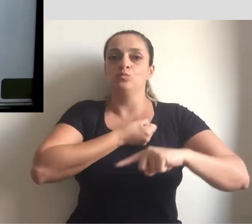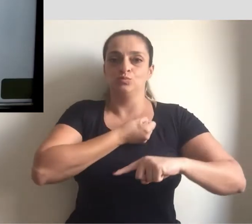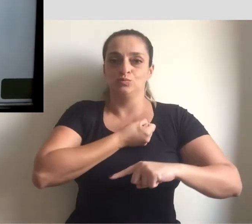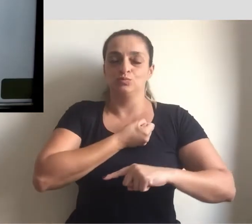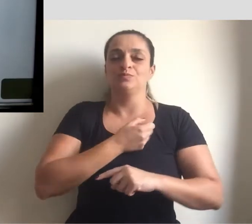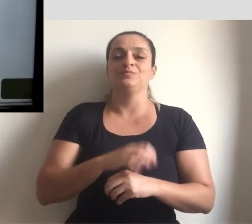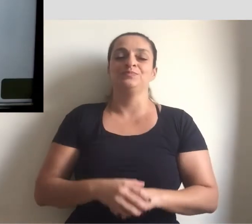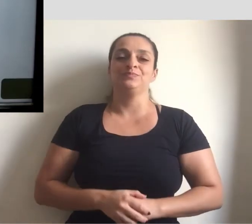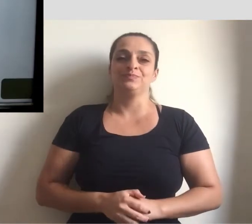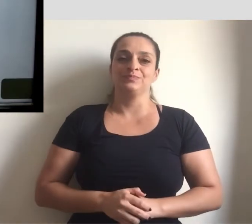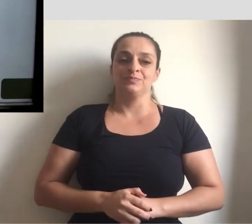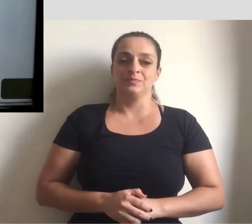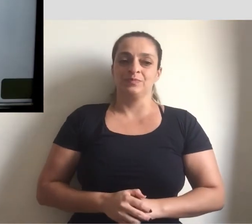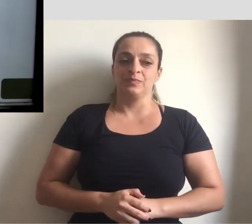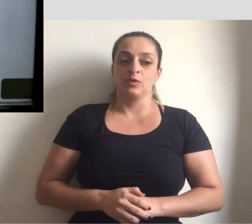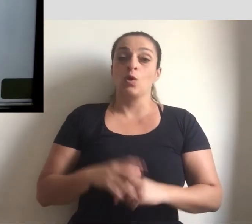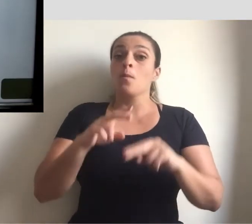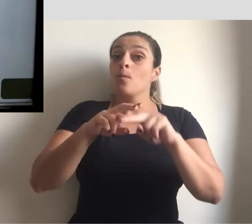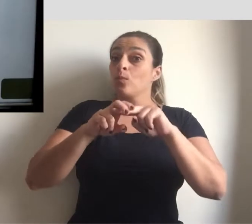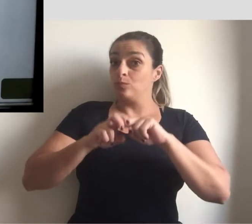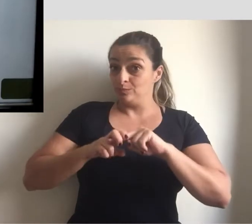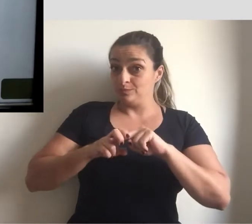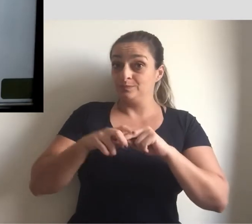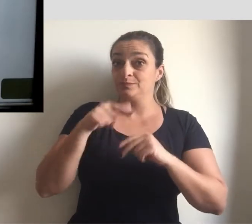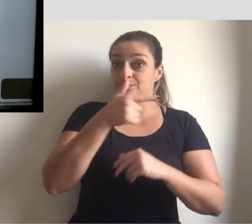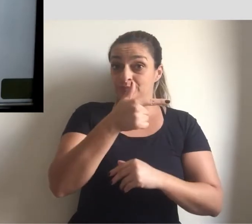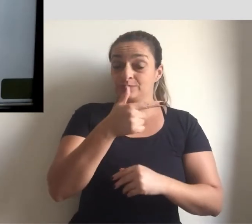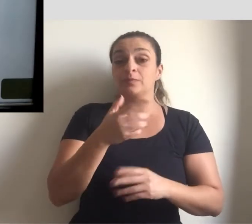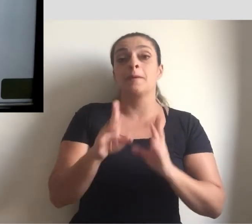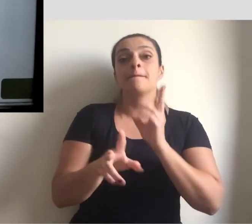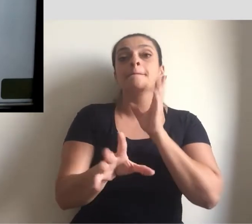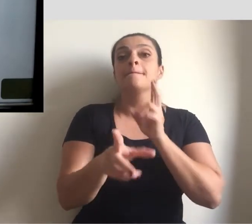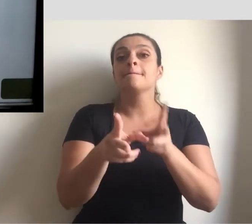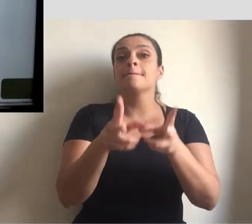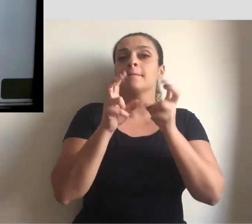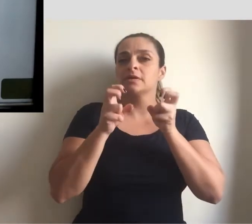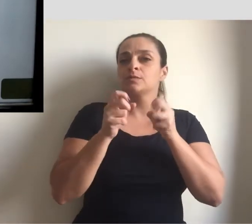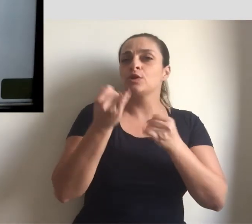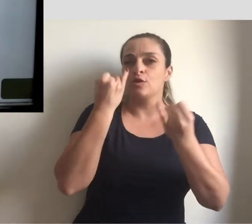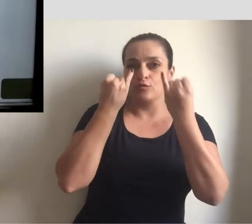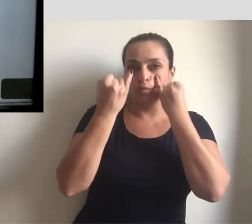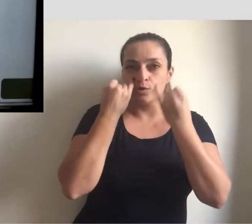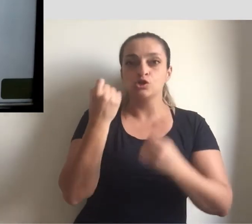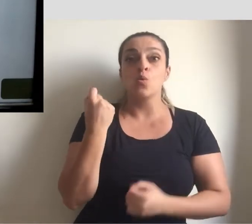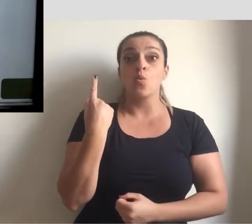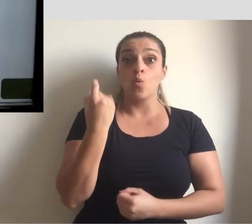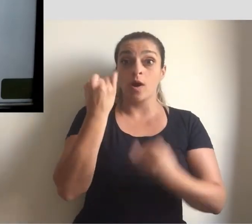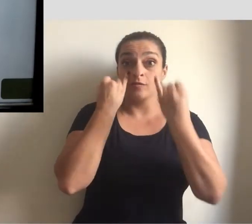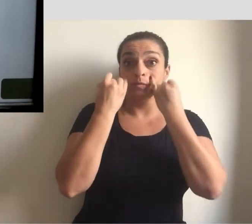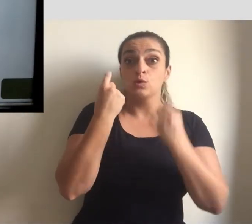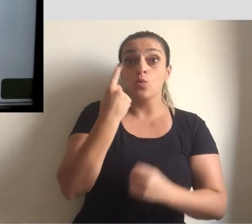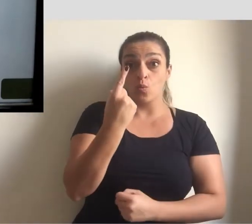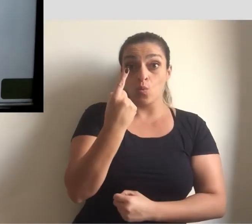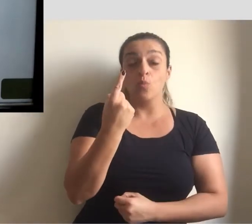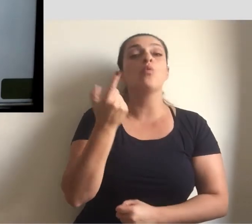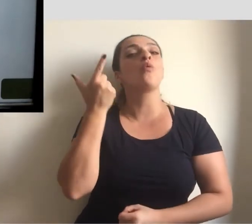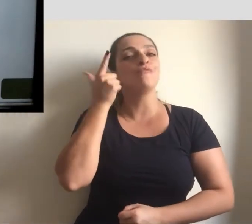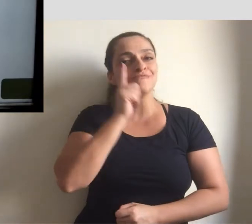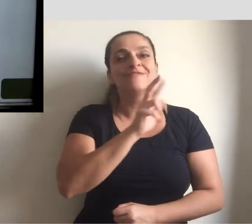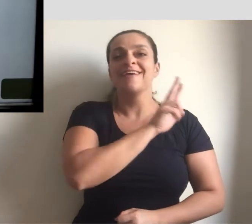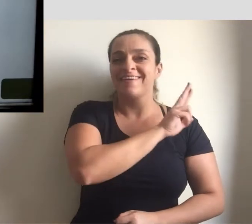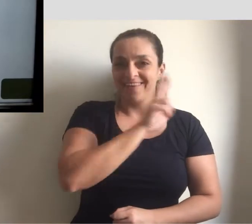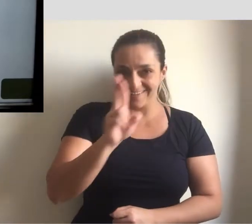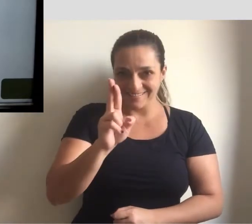é inteiro positivo. Portanto, a gente pode perceber que essa informação sozinha é suficiente